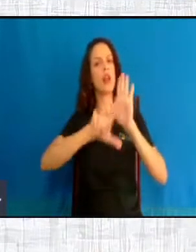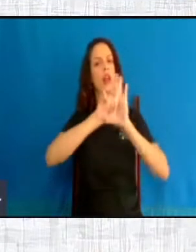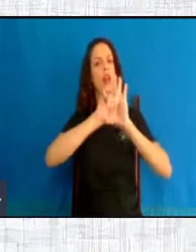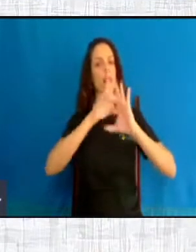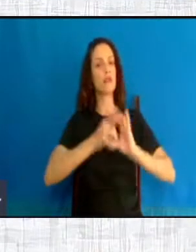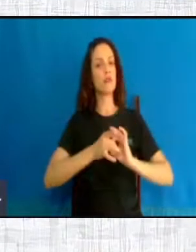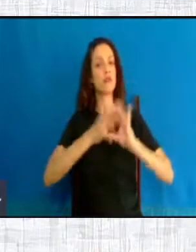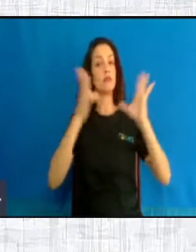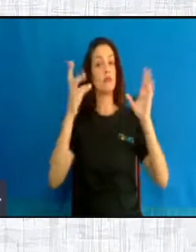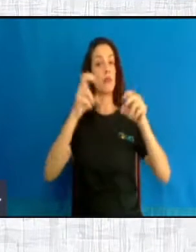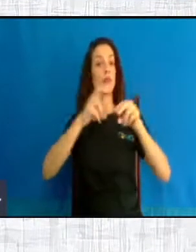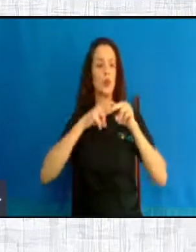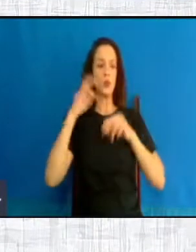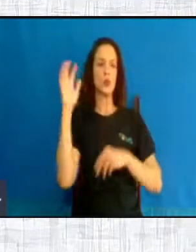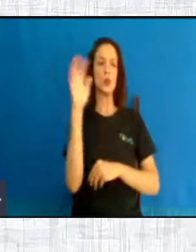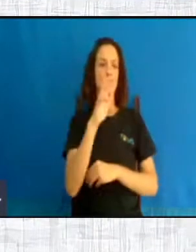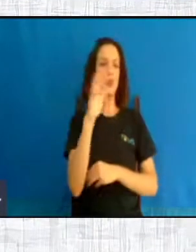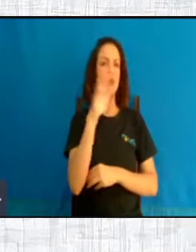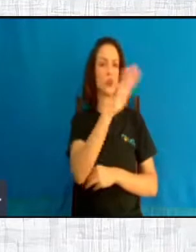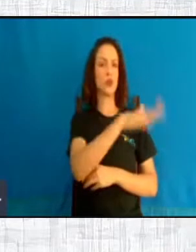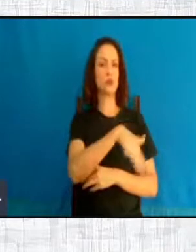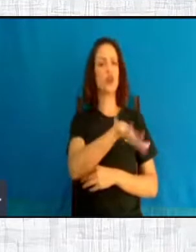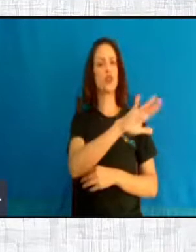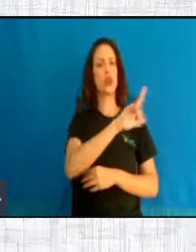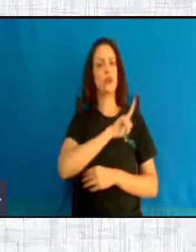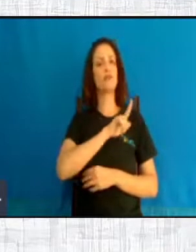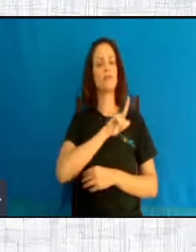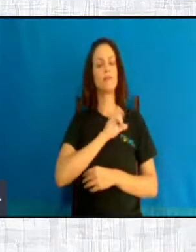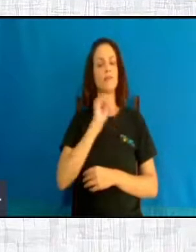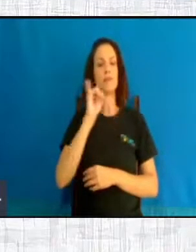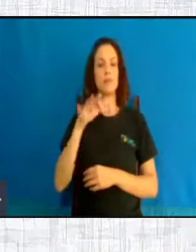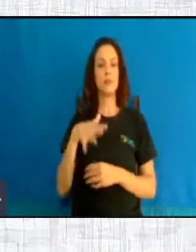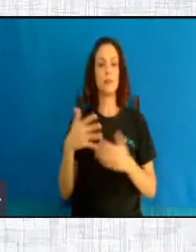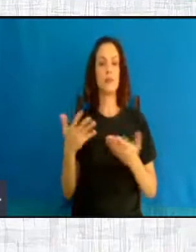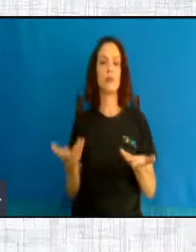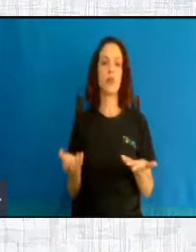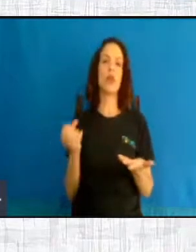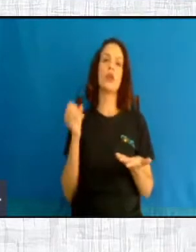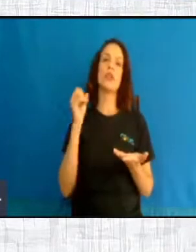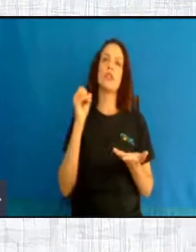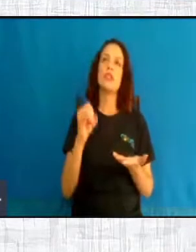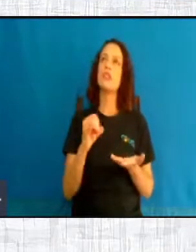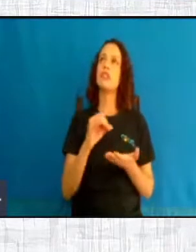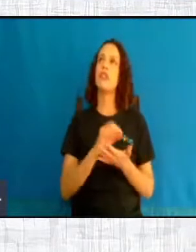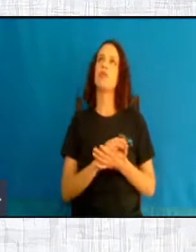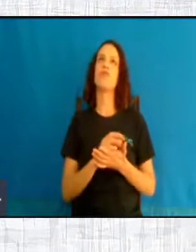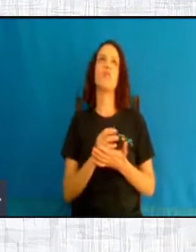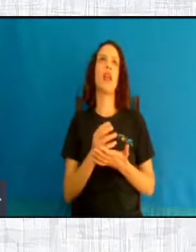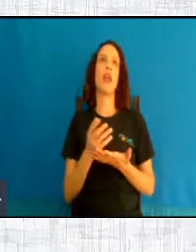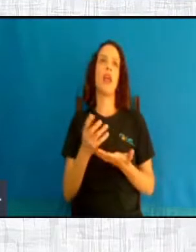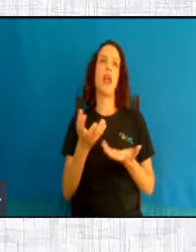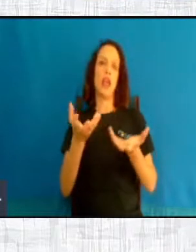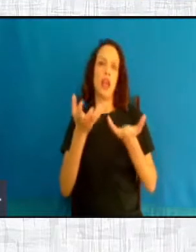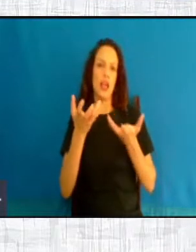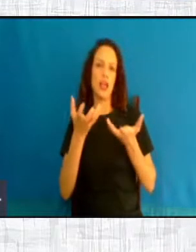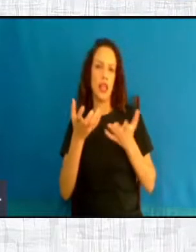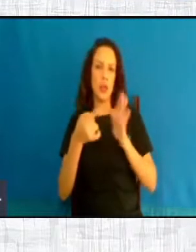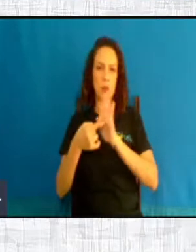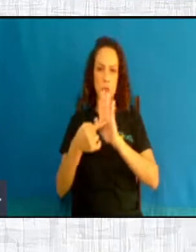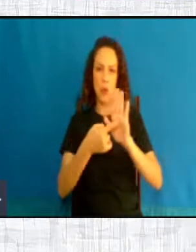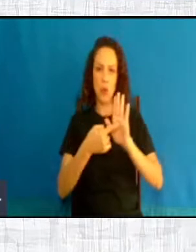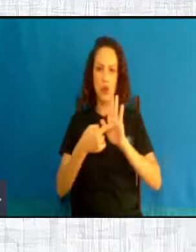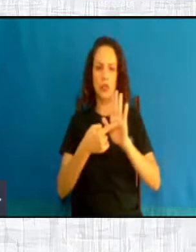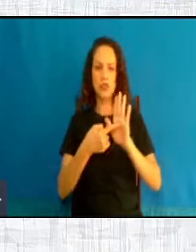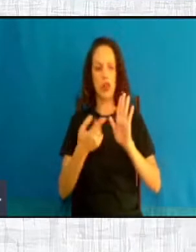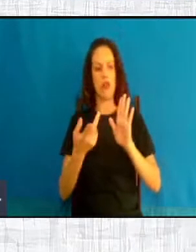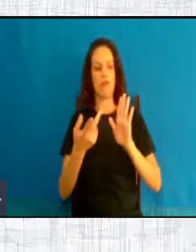se quer distorcer a verdade ou induzir a erro, usamos eufemismo, palavras diferentes, suaves ou desconhecidas, que não são